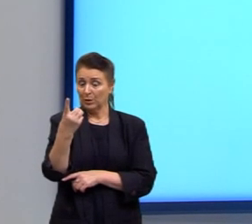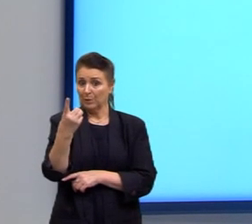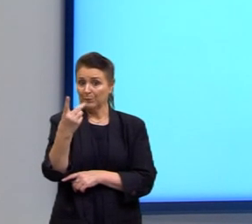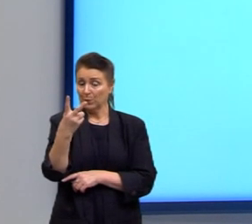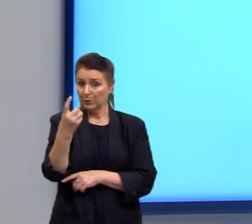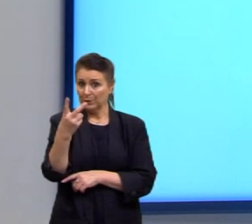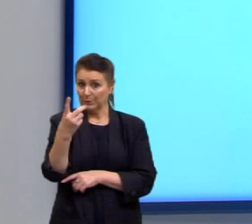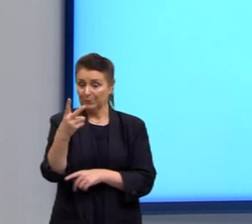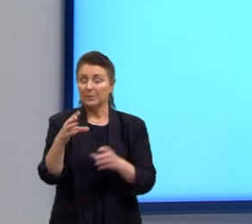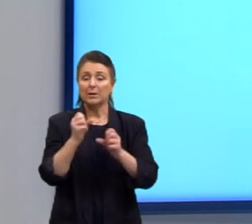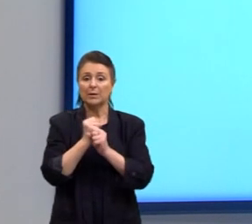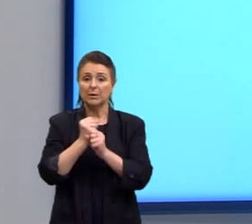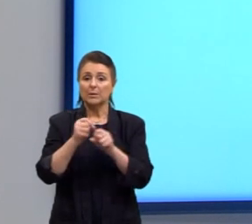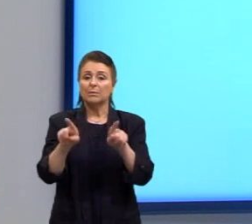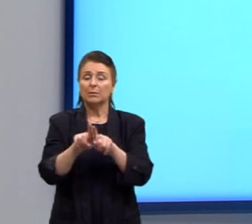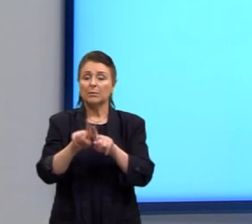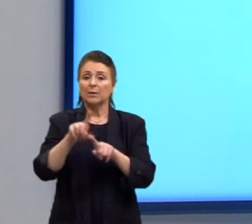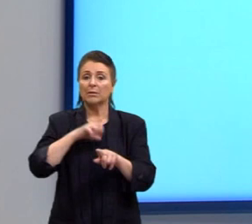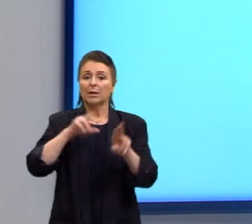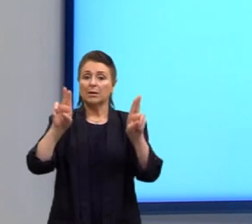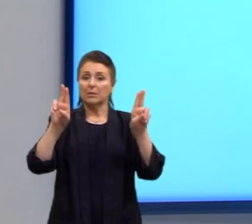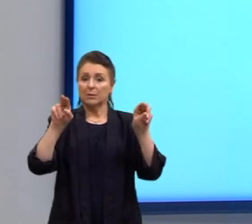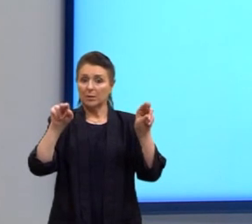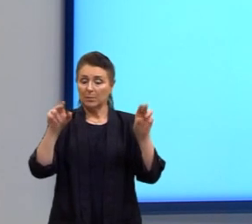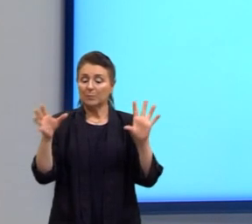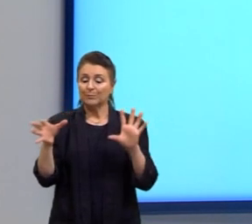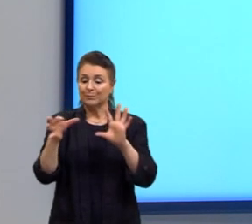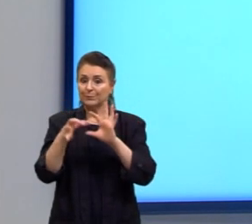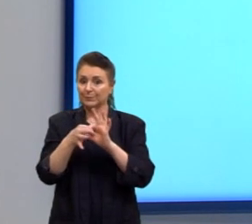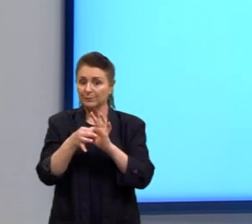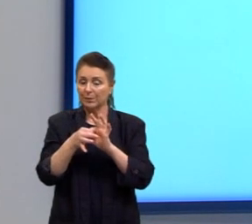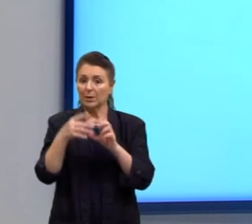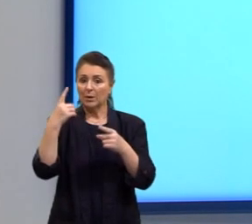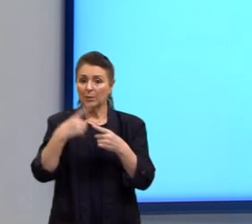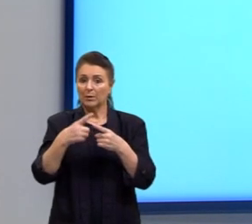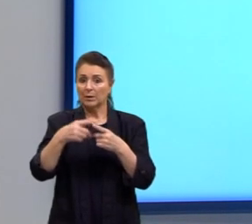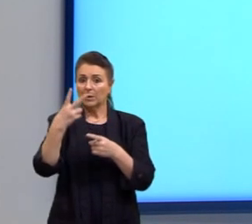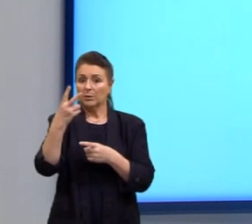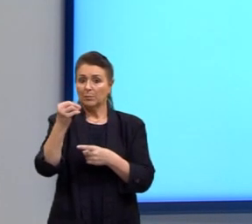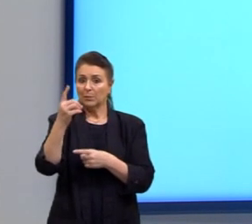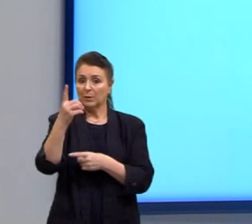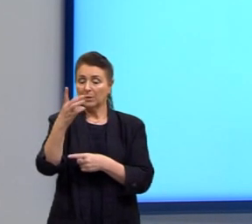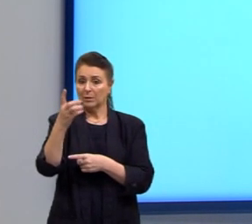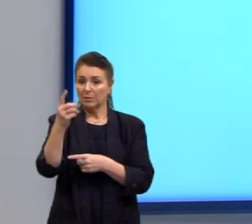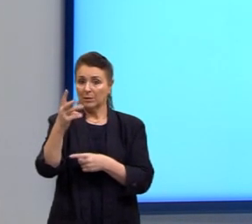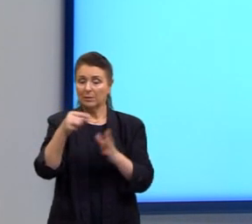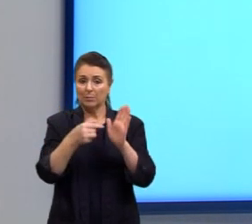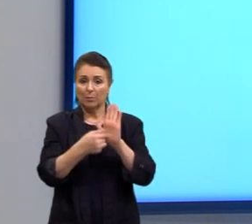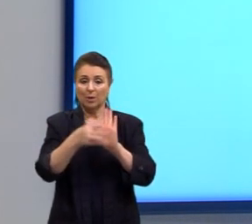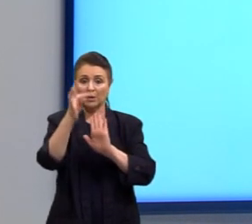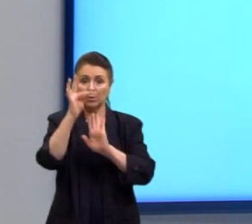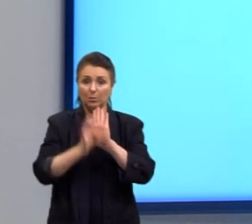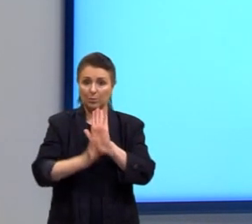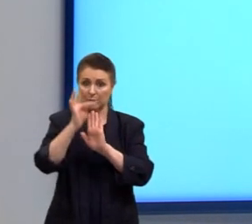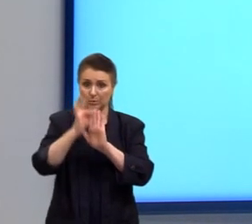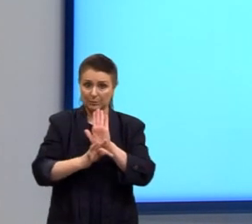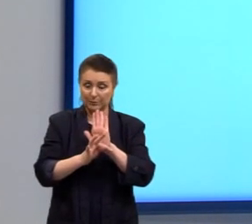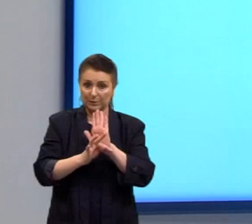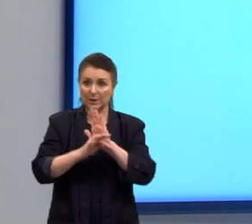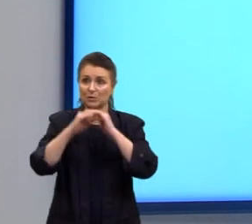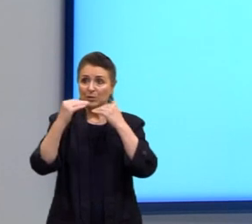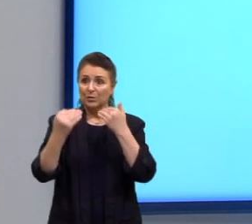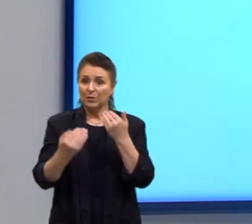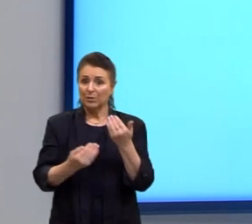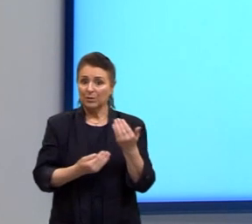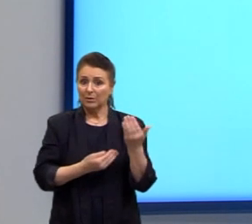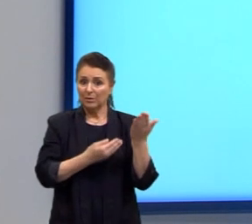nós teremos temas bem interligados, porque em 2013 traz um texto que fala de Hernan Cortes, que fala